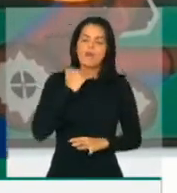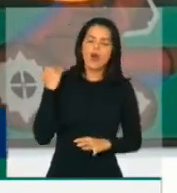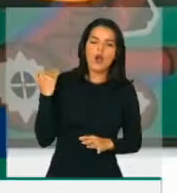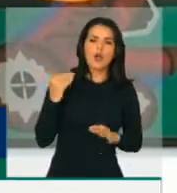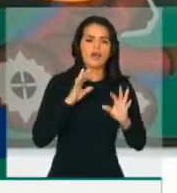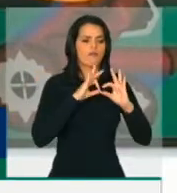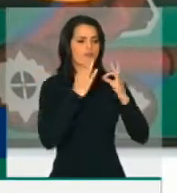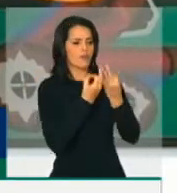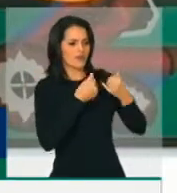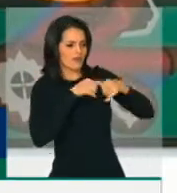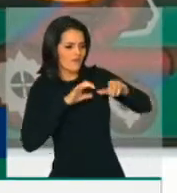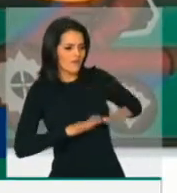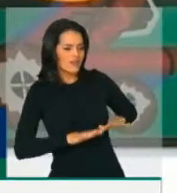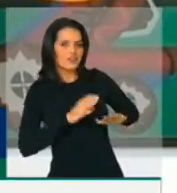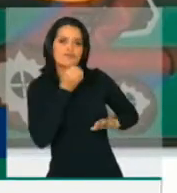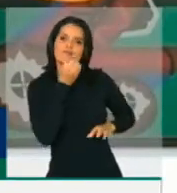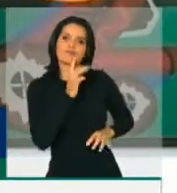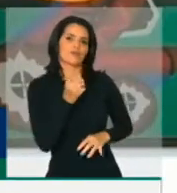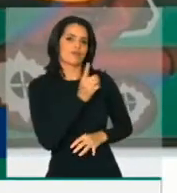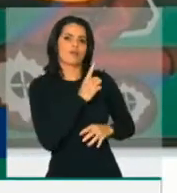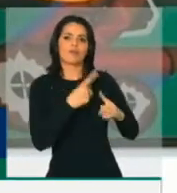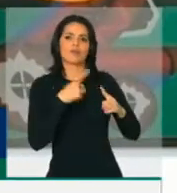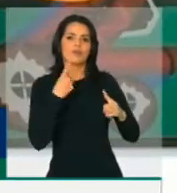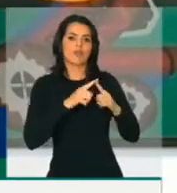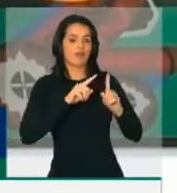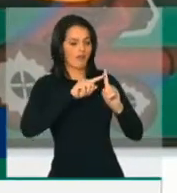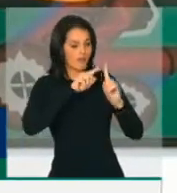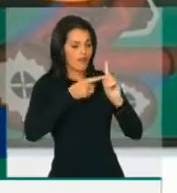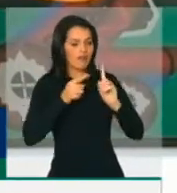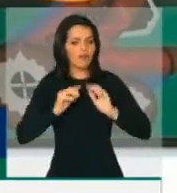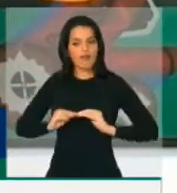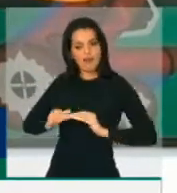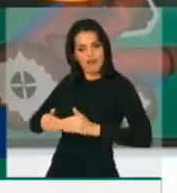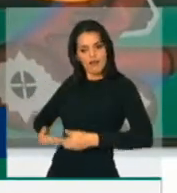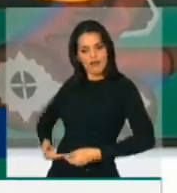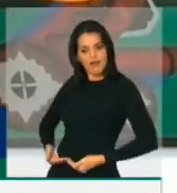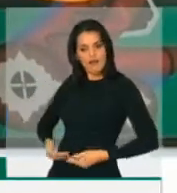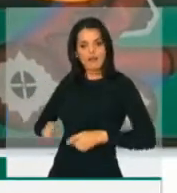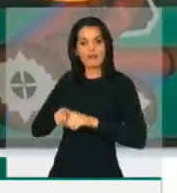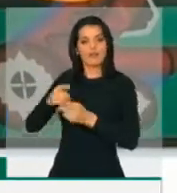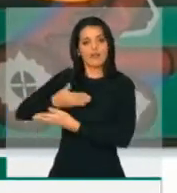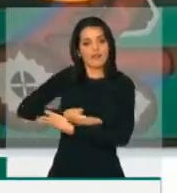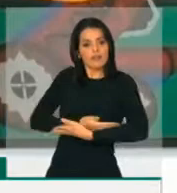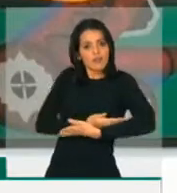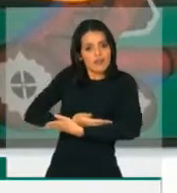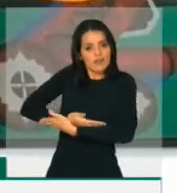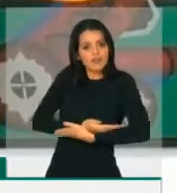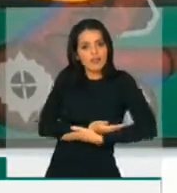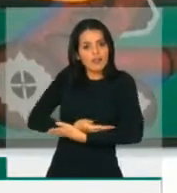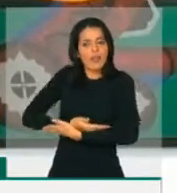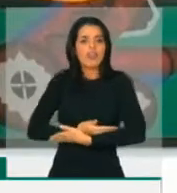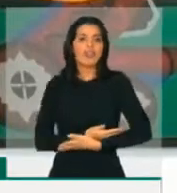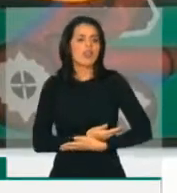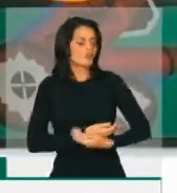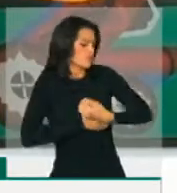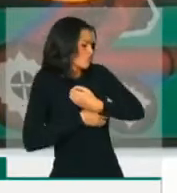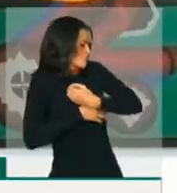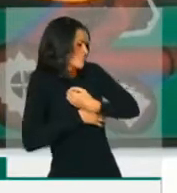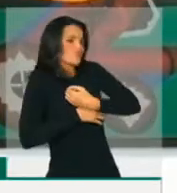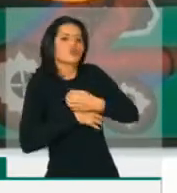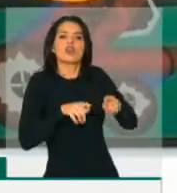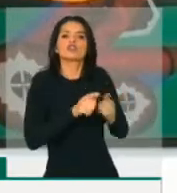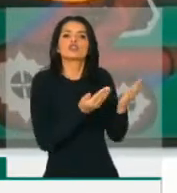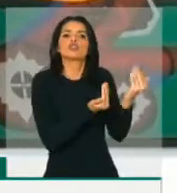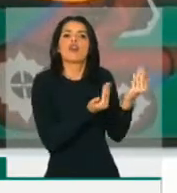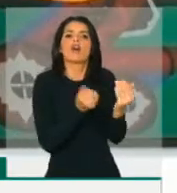familiares, porque são grávidas, são nenéns, são bebês, são jovens, são idosos. Todas